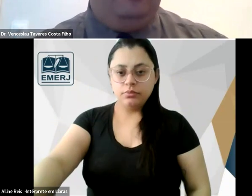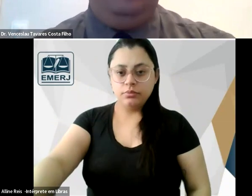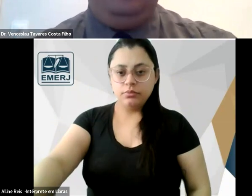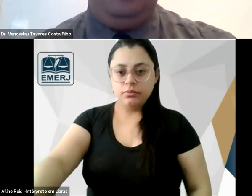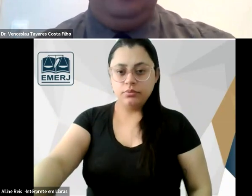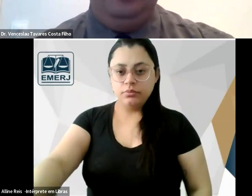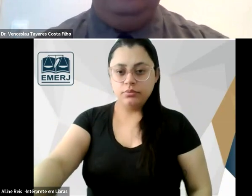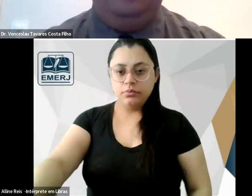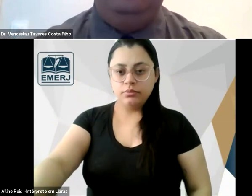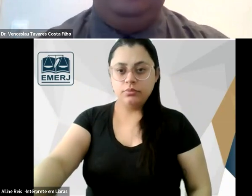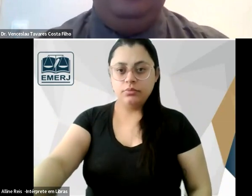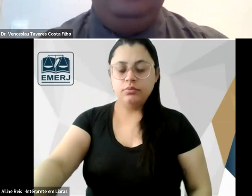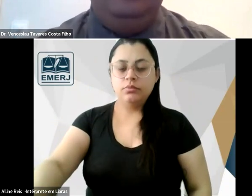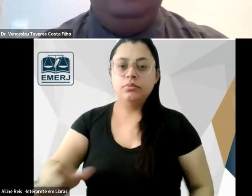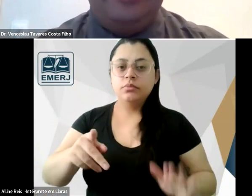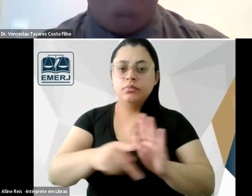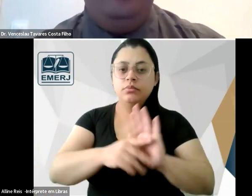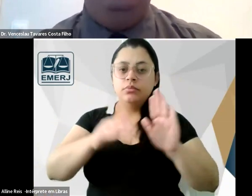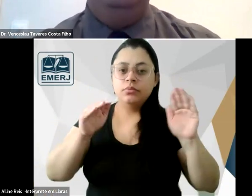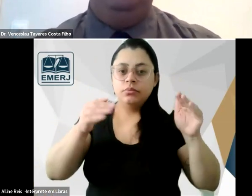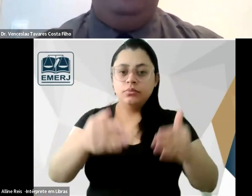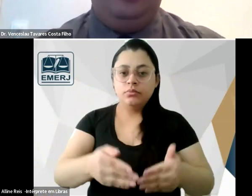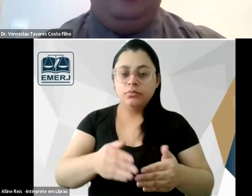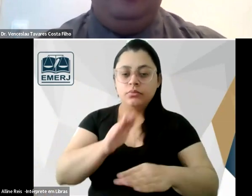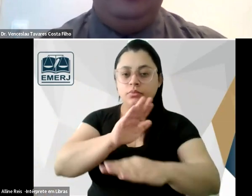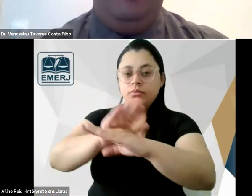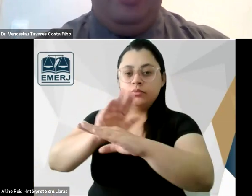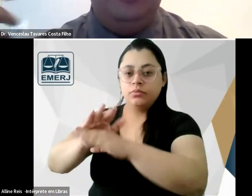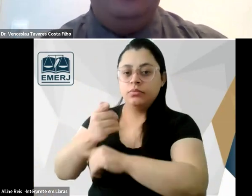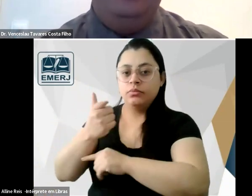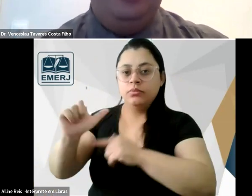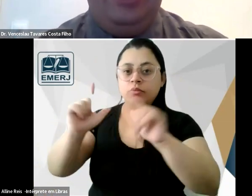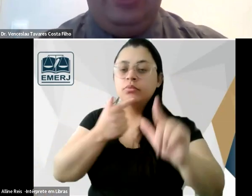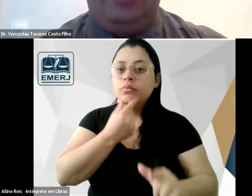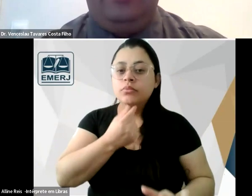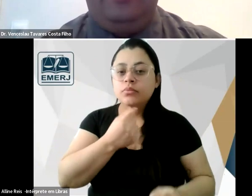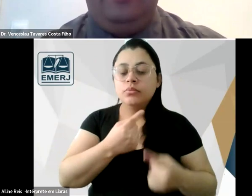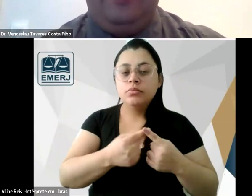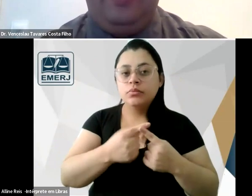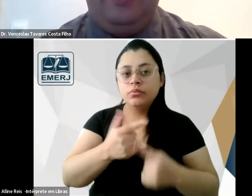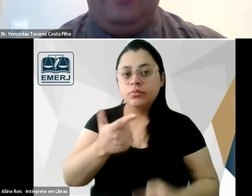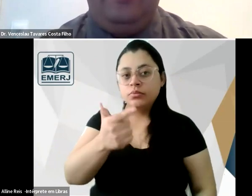naturalmente destinados a servirem outros homens por serem menos inteligentes